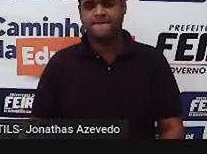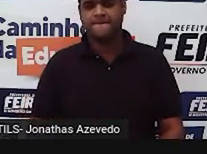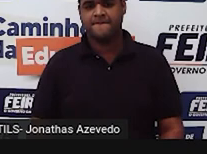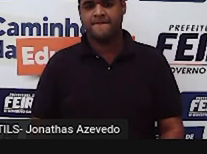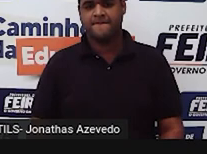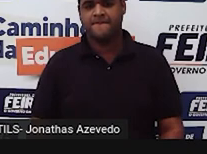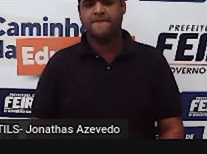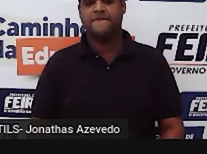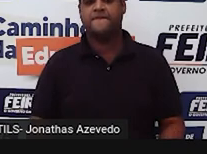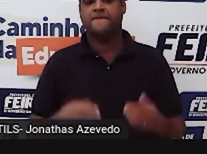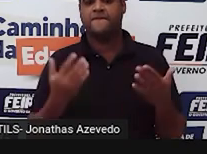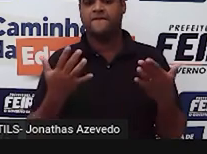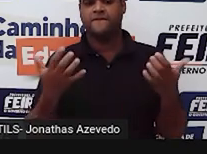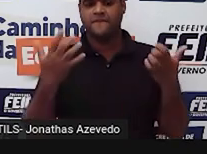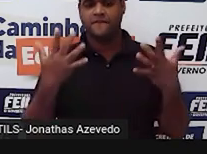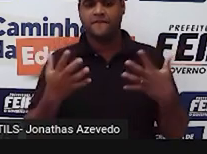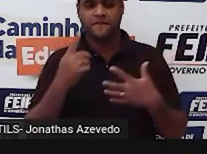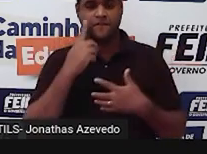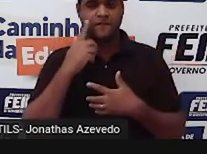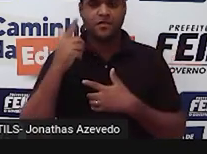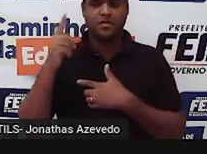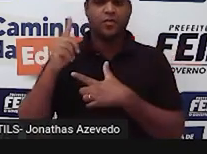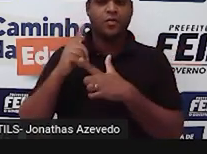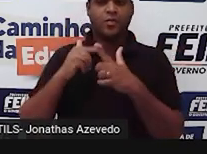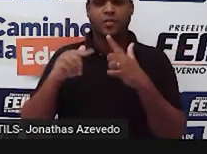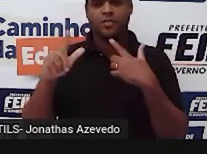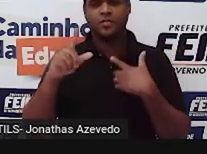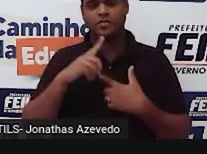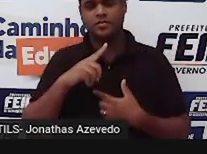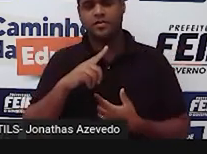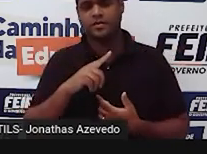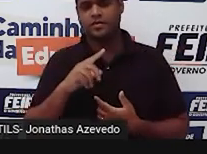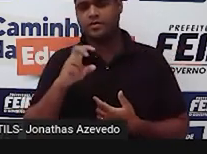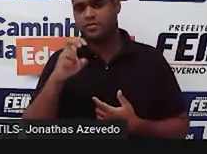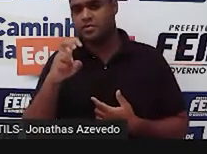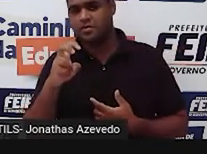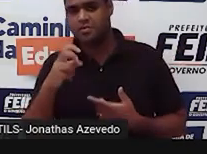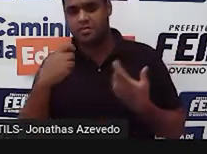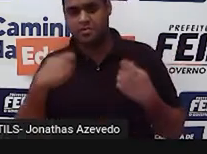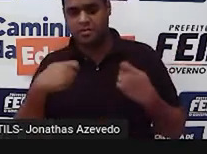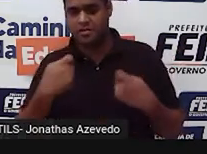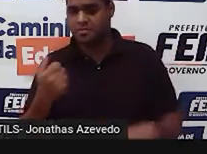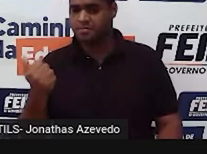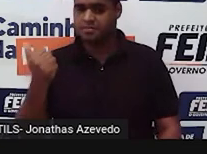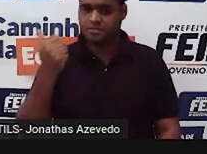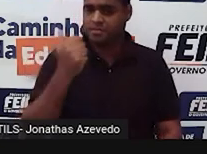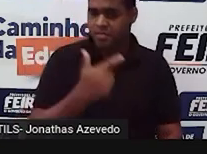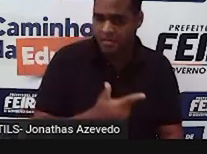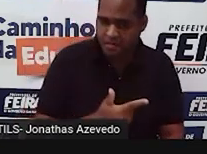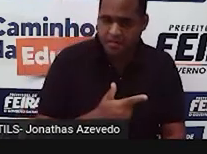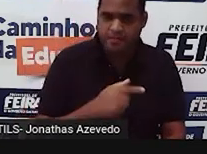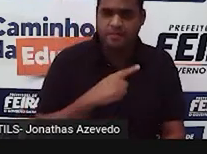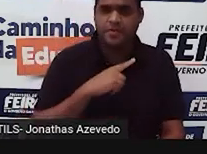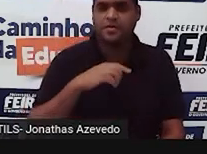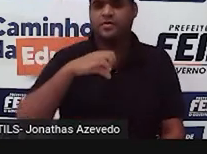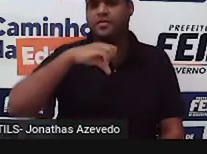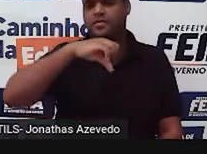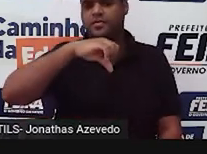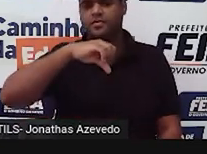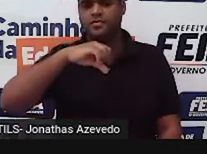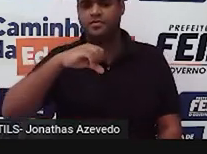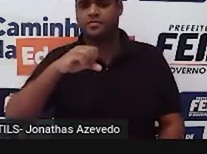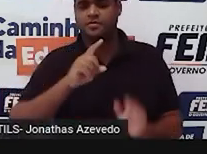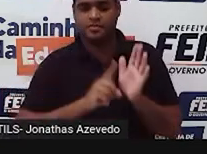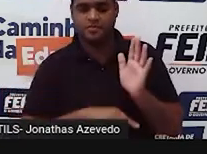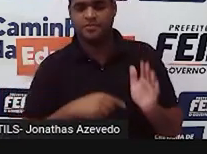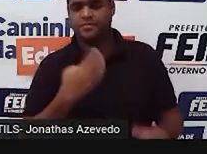E aí, agora a gente vai fazendo com os outros. Olha só. 5 vai ter que ser maior do que 9 menos